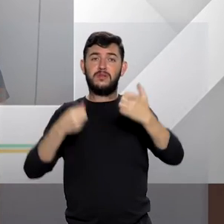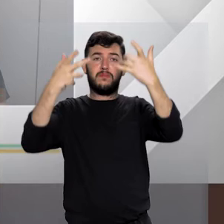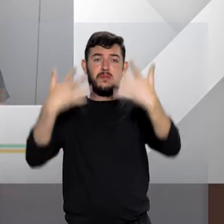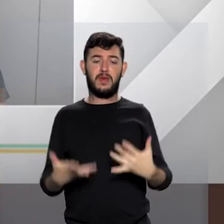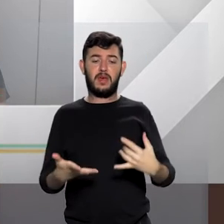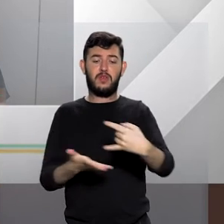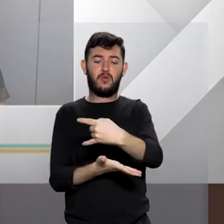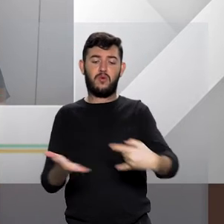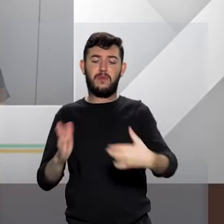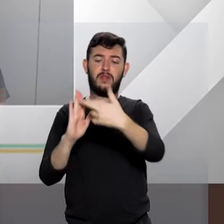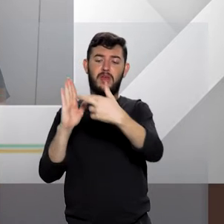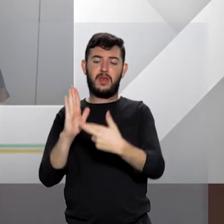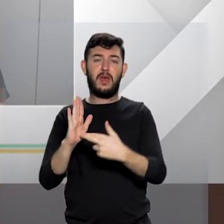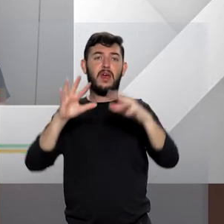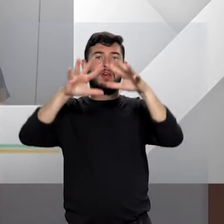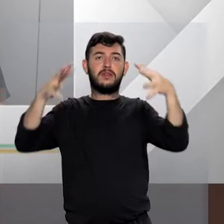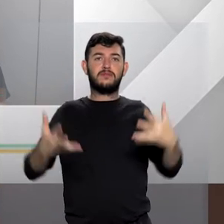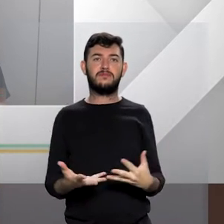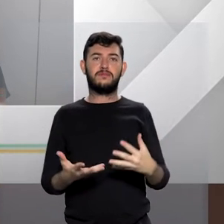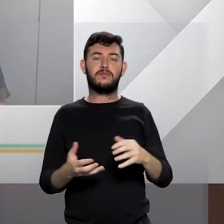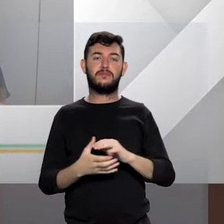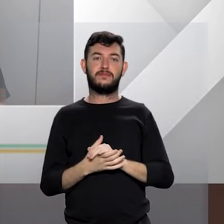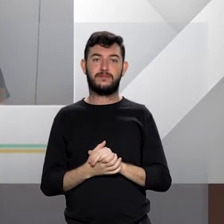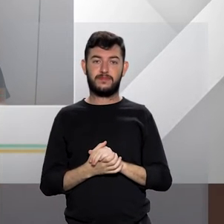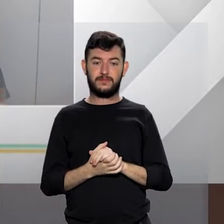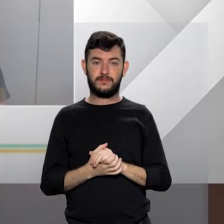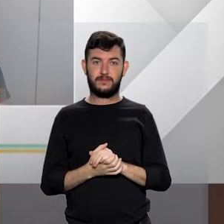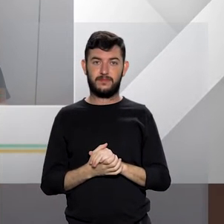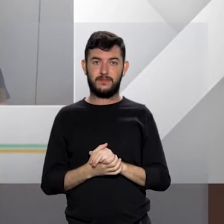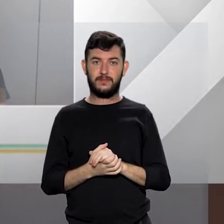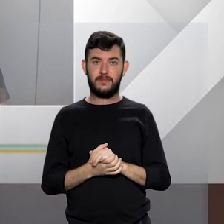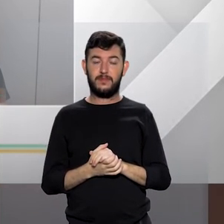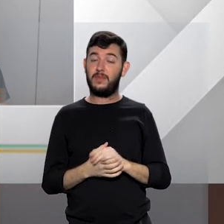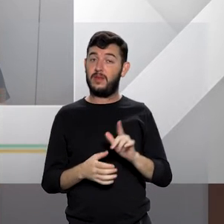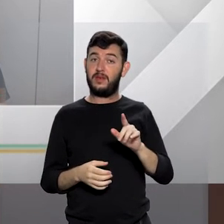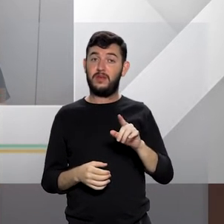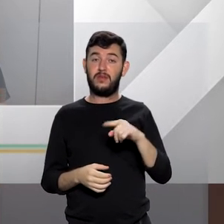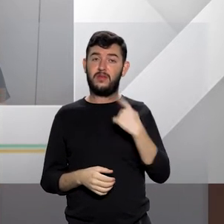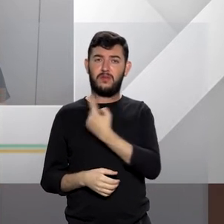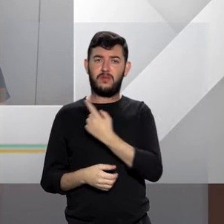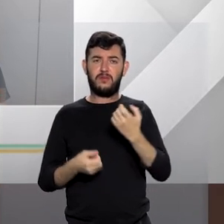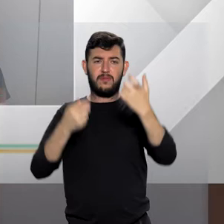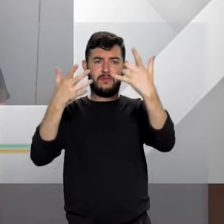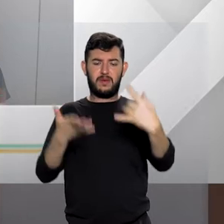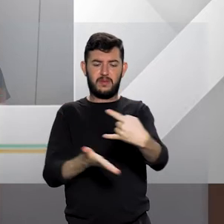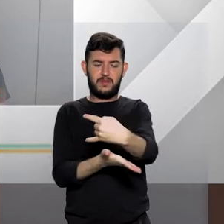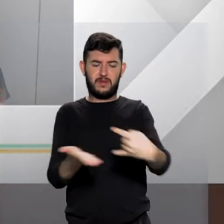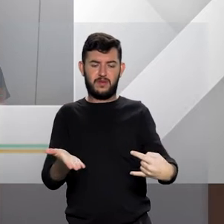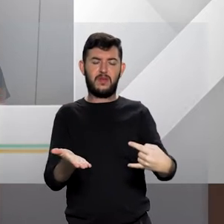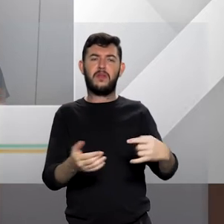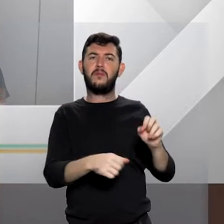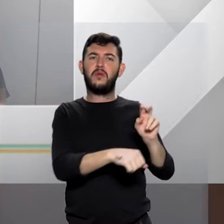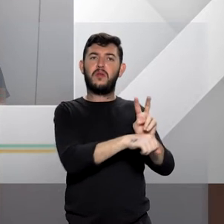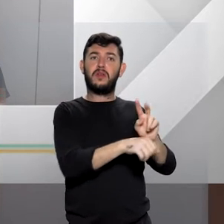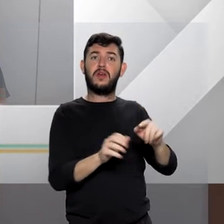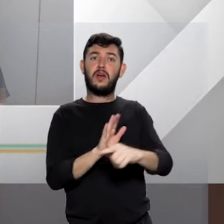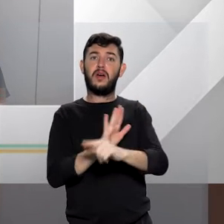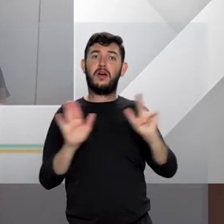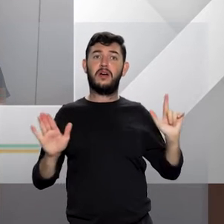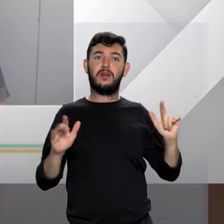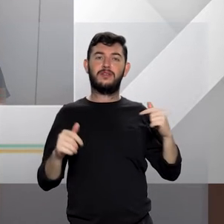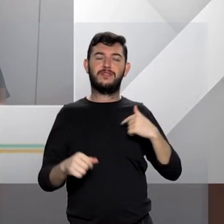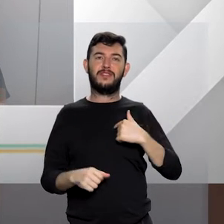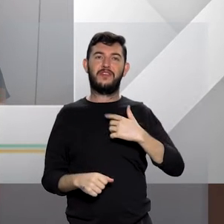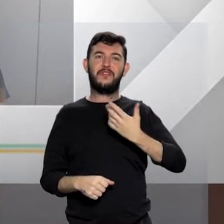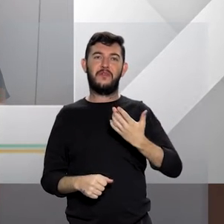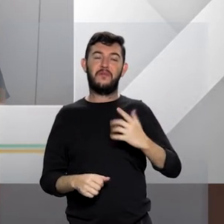Bom, antes de a gente tratar, então, em si das medidas protetivas de urgência fixadas na Lei Maria da Penha, eu gostaria de